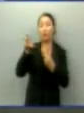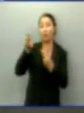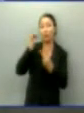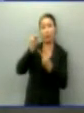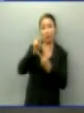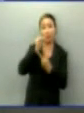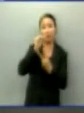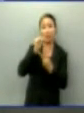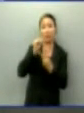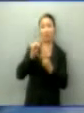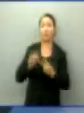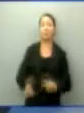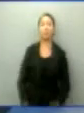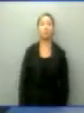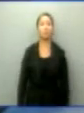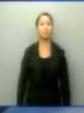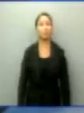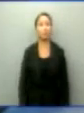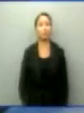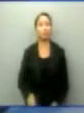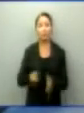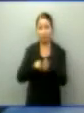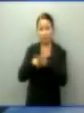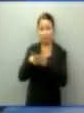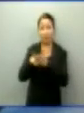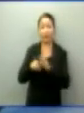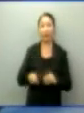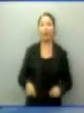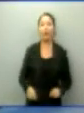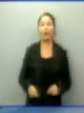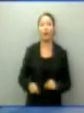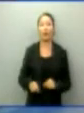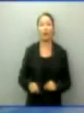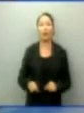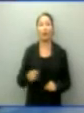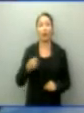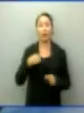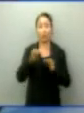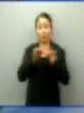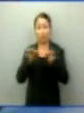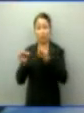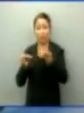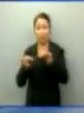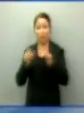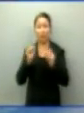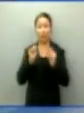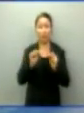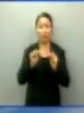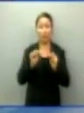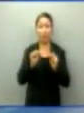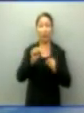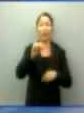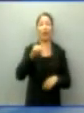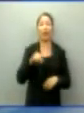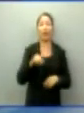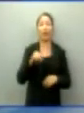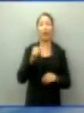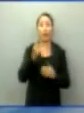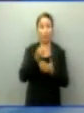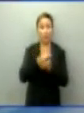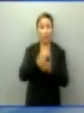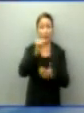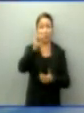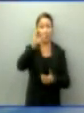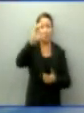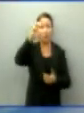responder as suas questões. Candidato Lúdio, em meu plano de governo, eu tenho a proposta de utilizar parte do ICMS da bebida